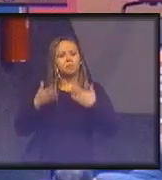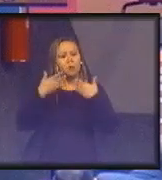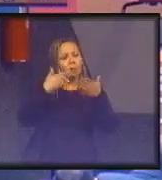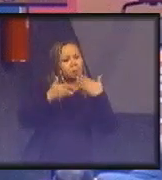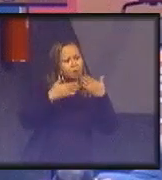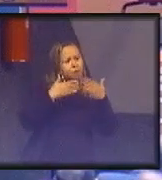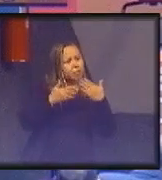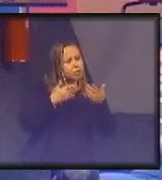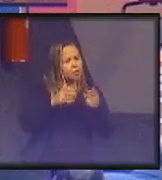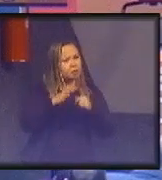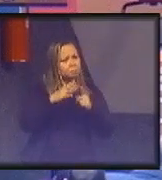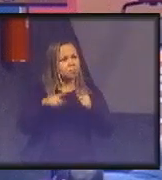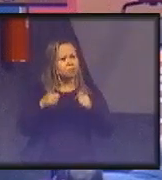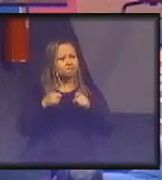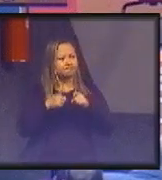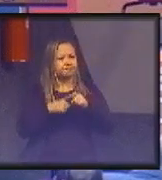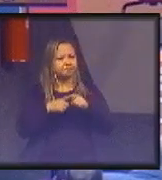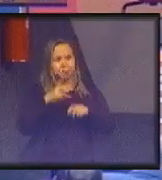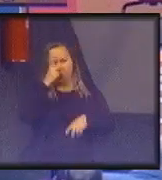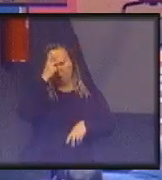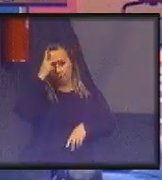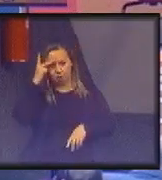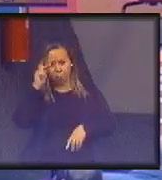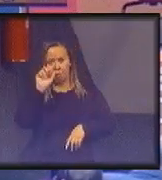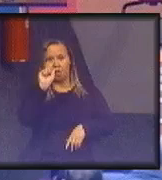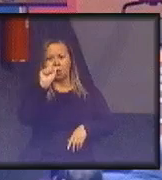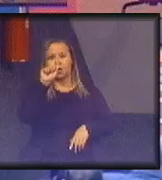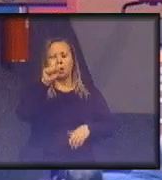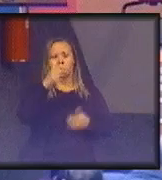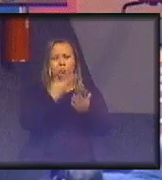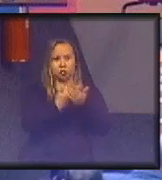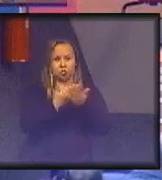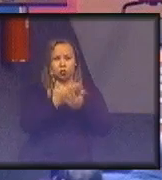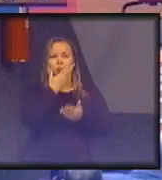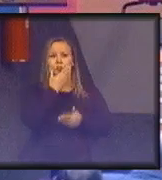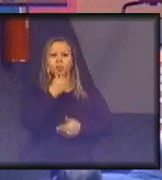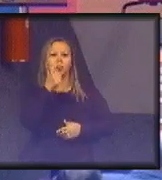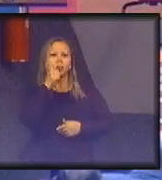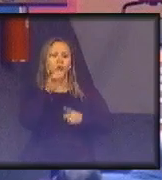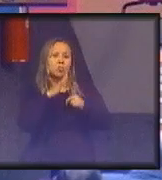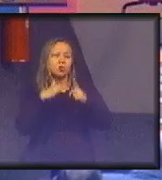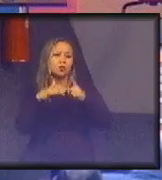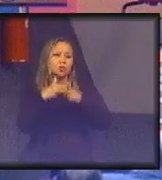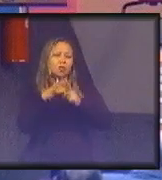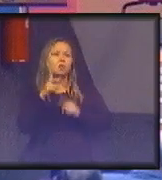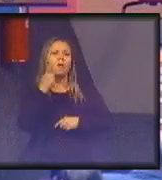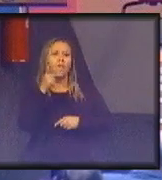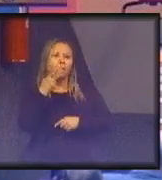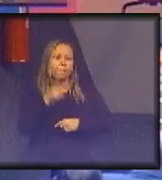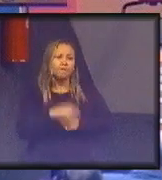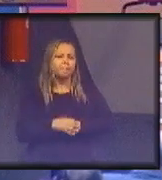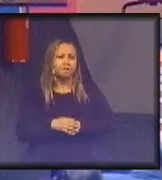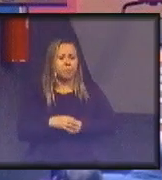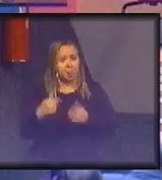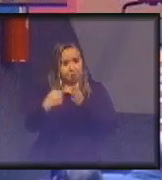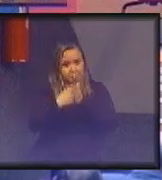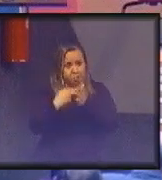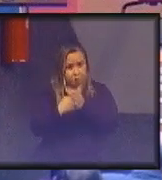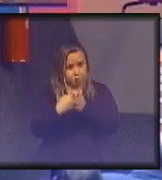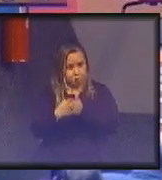antropólogo para ver como é que funcionava. Isso, os mais velhos vão entender essa piada. Ele diz, Fábio, você tem filho? Eu falei, tenho duas.